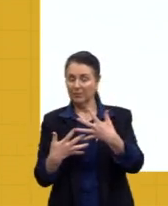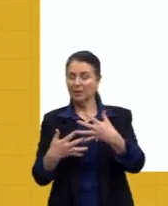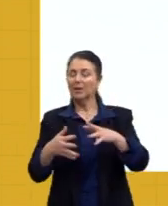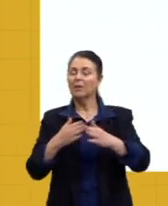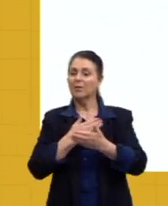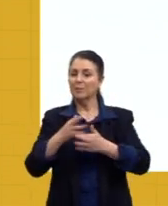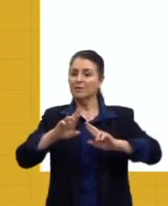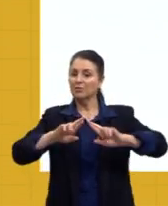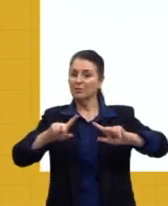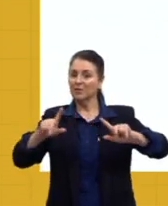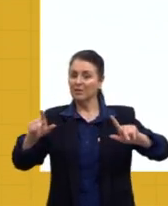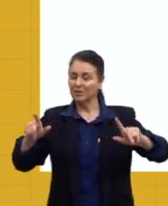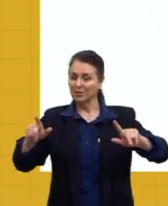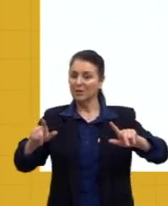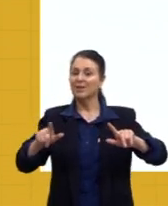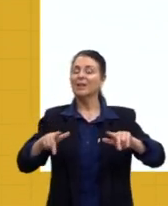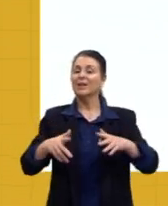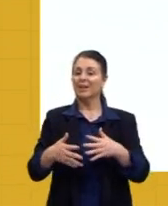população ancestral.